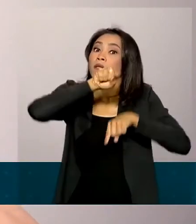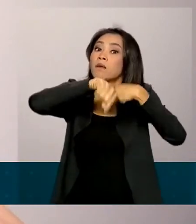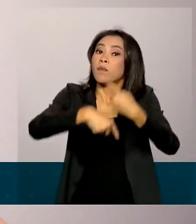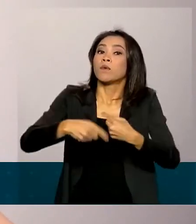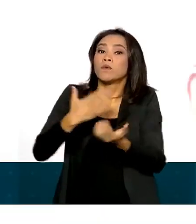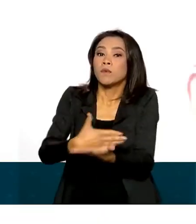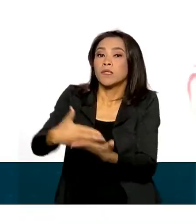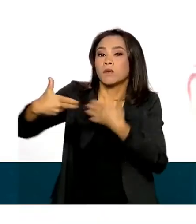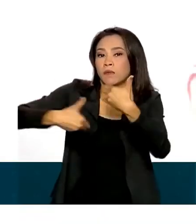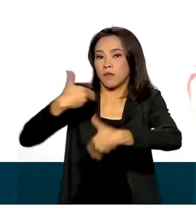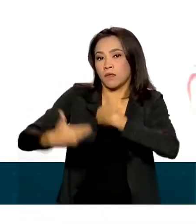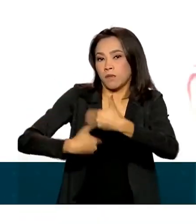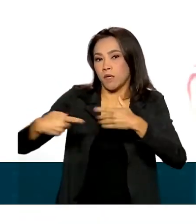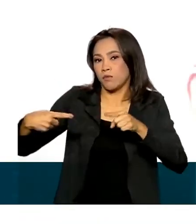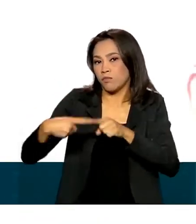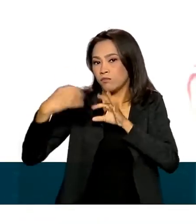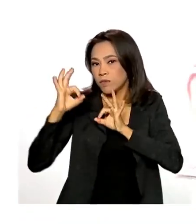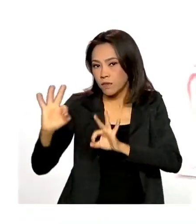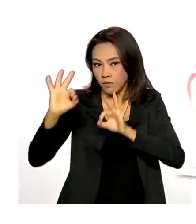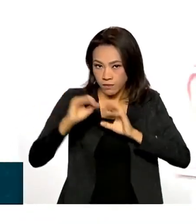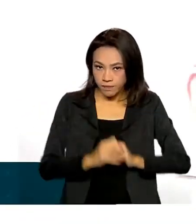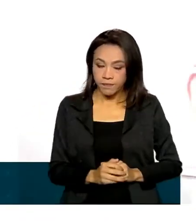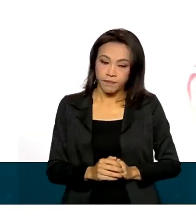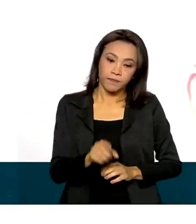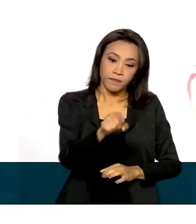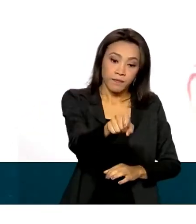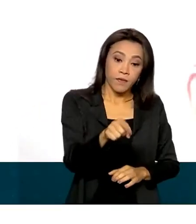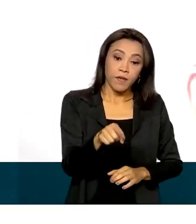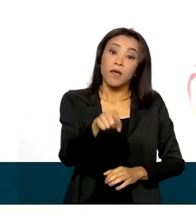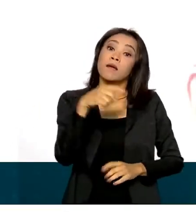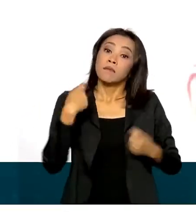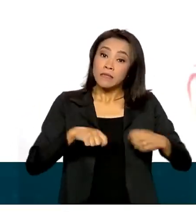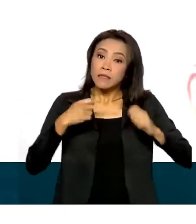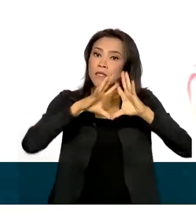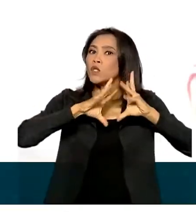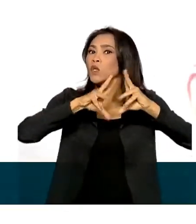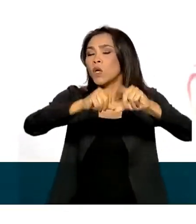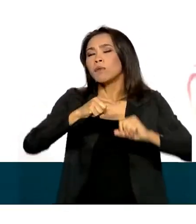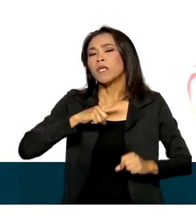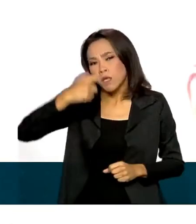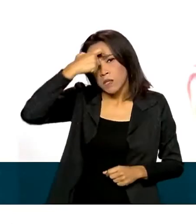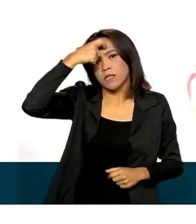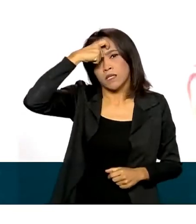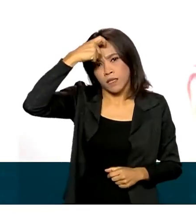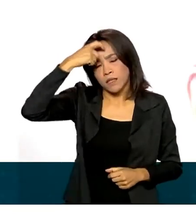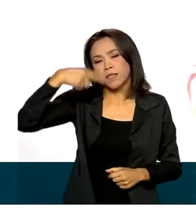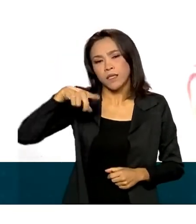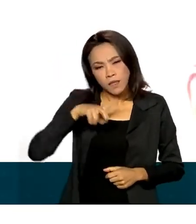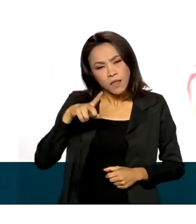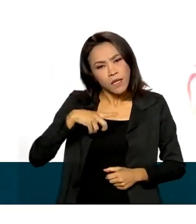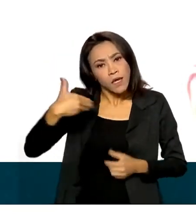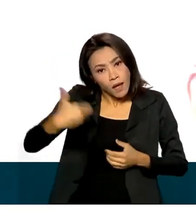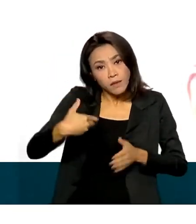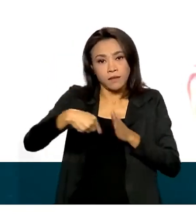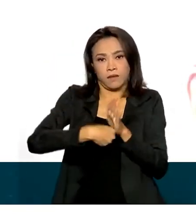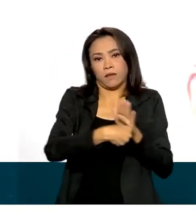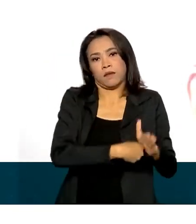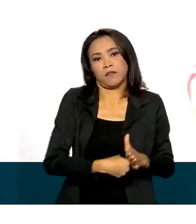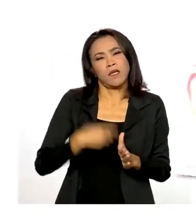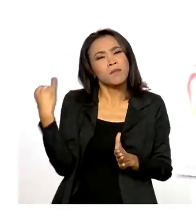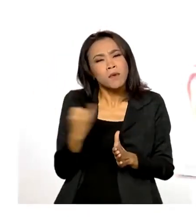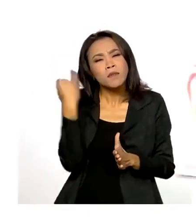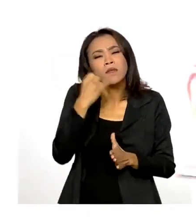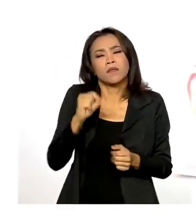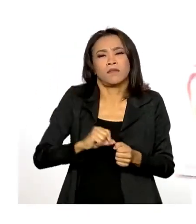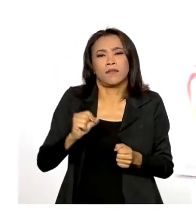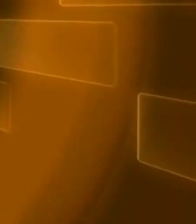adequado. É importante, na verdade, todo mundo ter ciência que existem esses testes, a importância de se fazer, porque é melhor